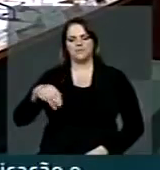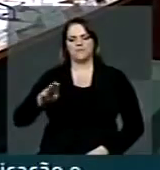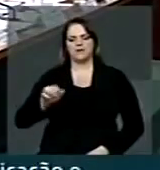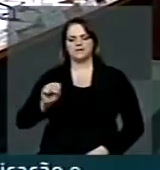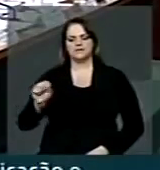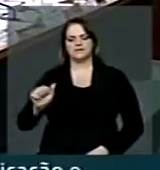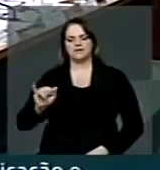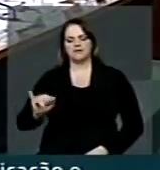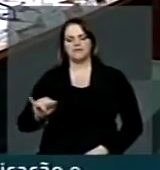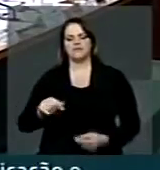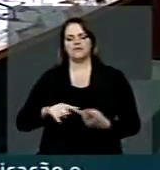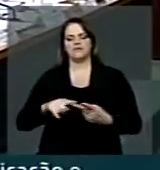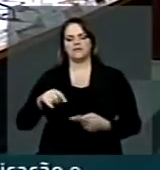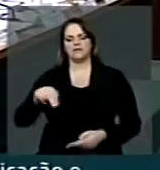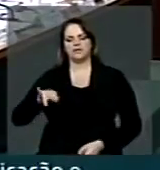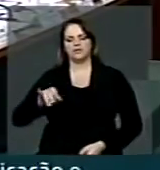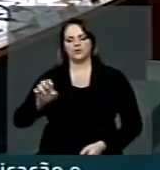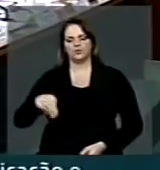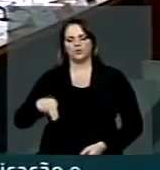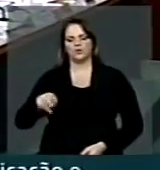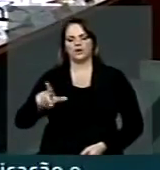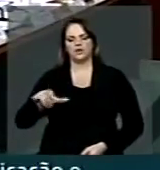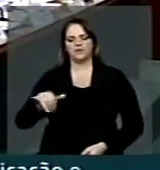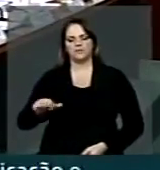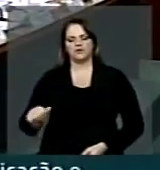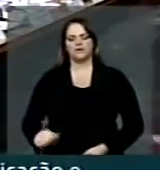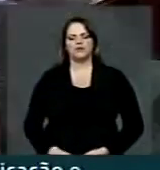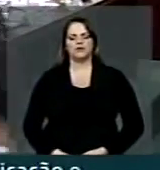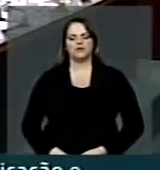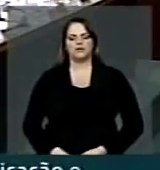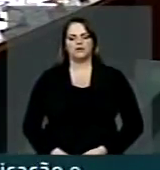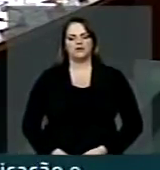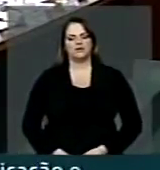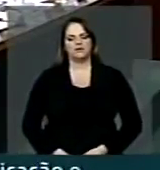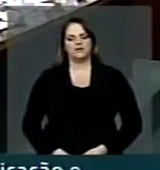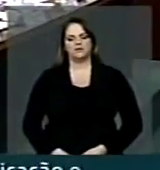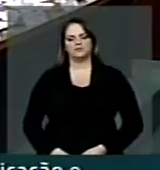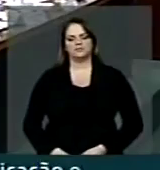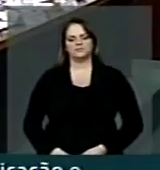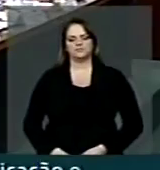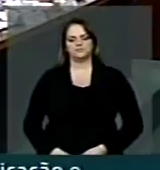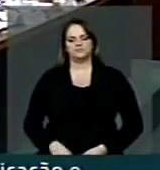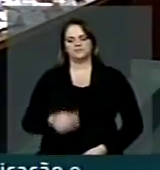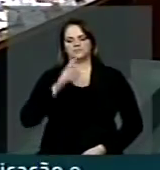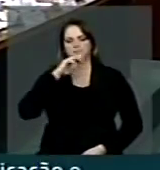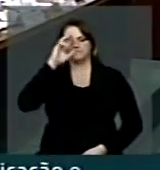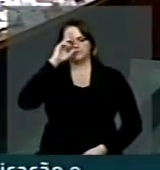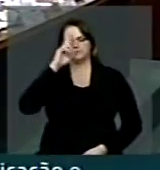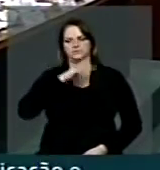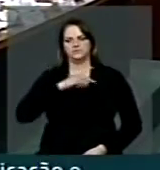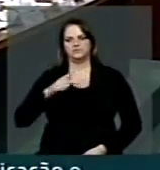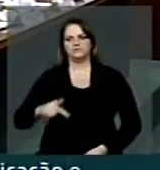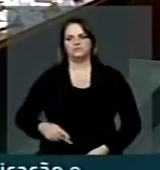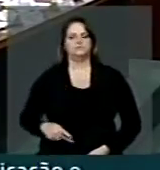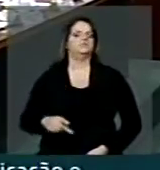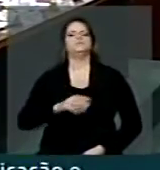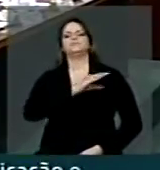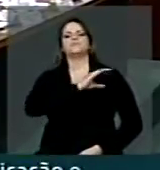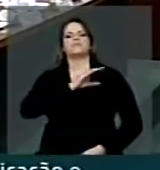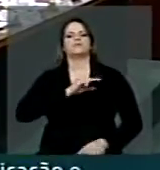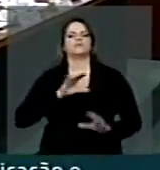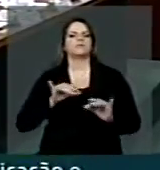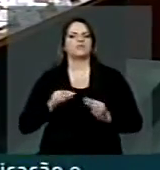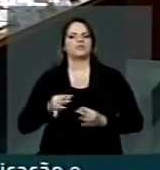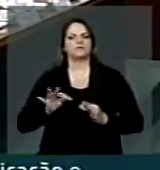Tenho a palavra, senhor presidente desta comissão de ciência e tecnologia, deputado Paulo Aviaco, meu